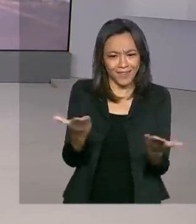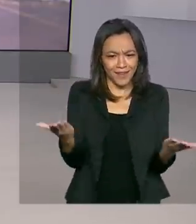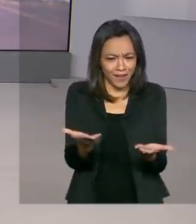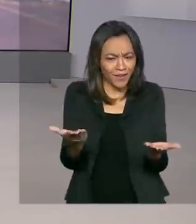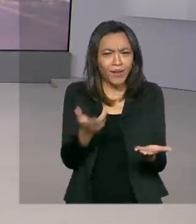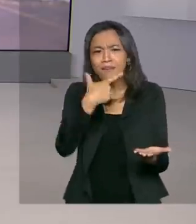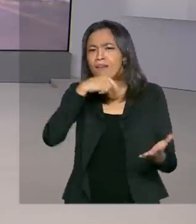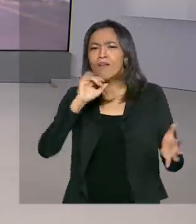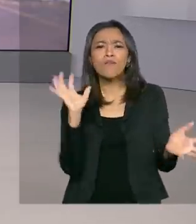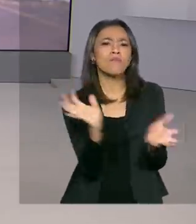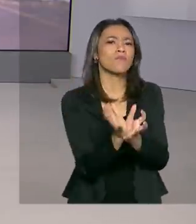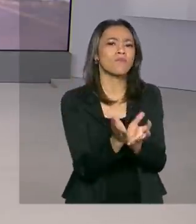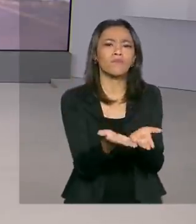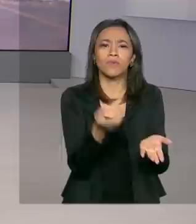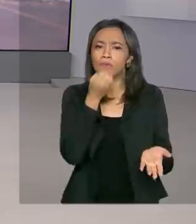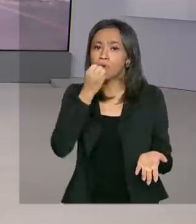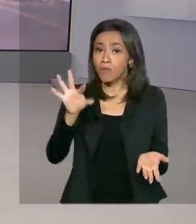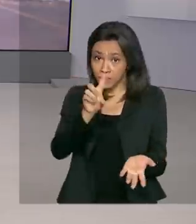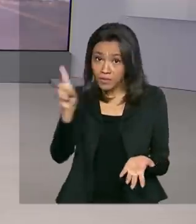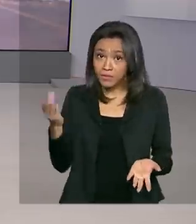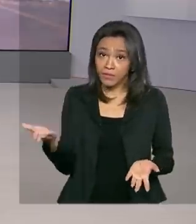faz parte desse grupo. Bom dia, Dani!